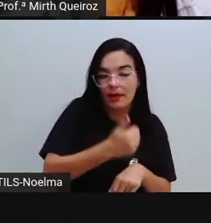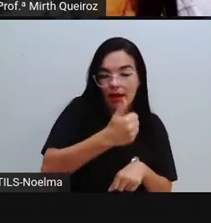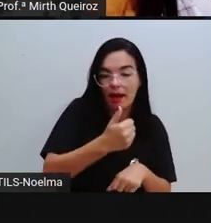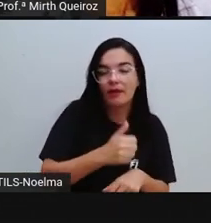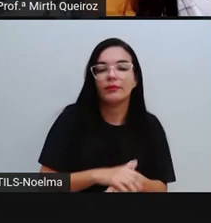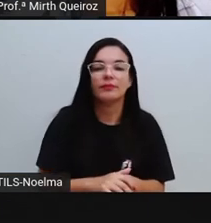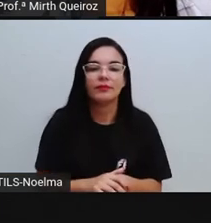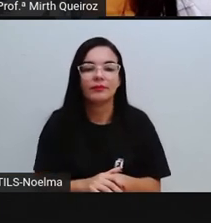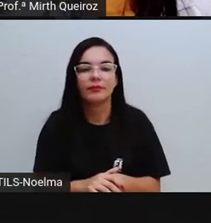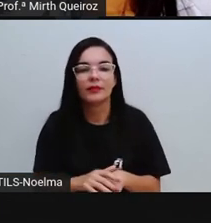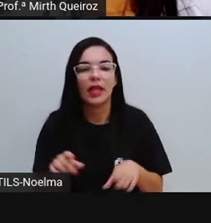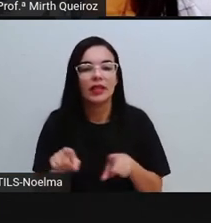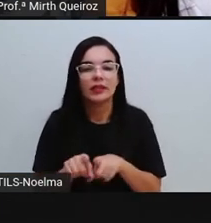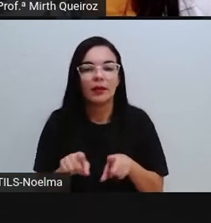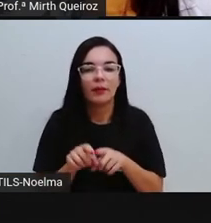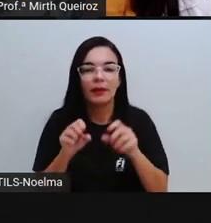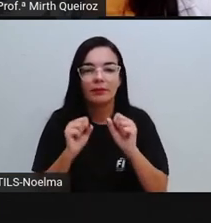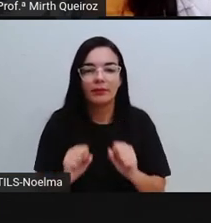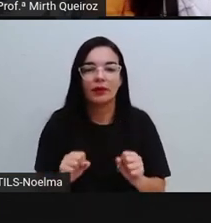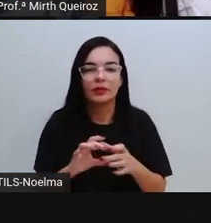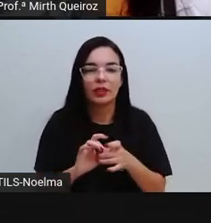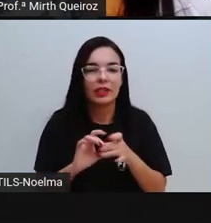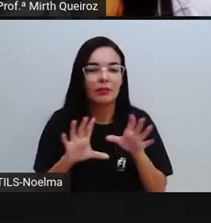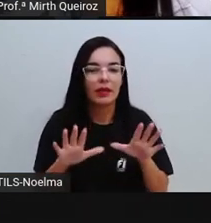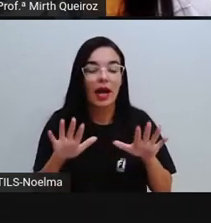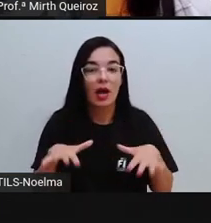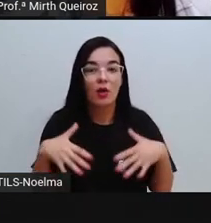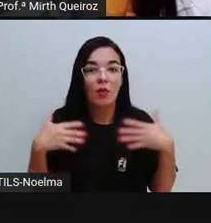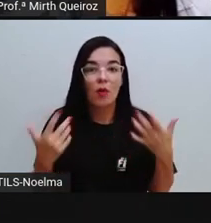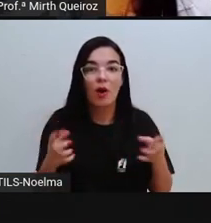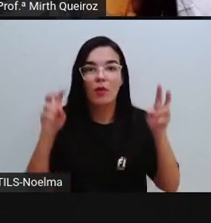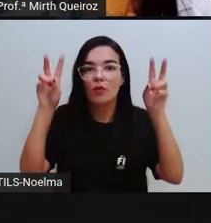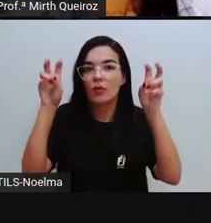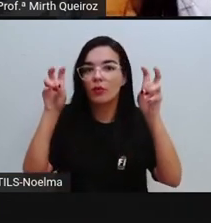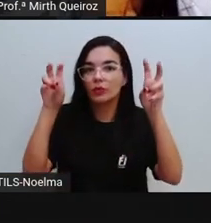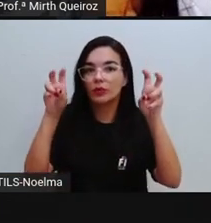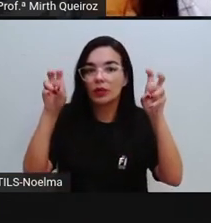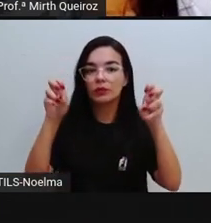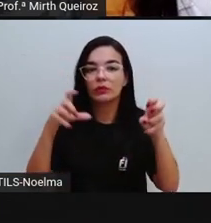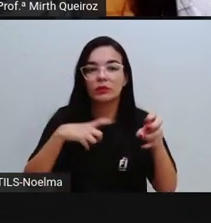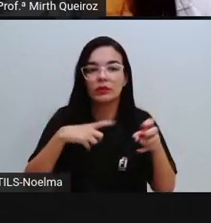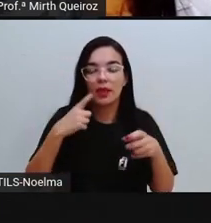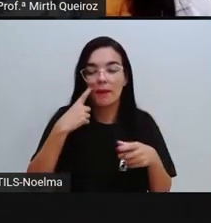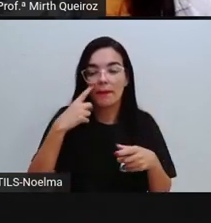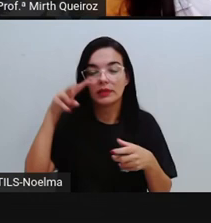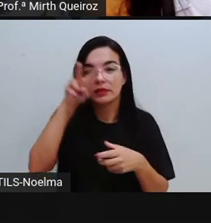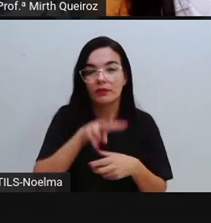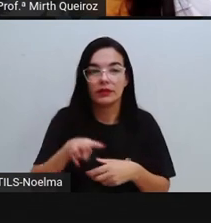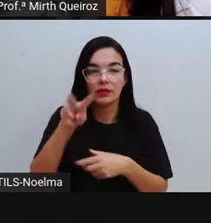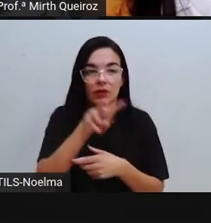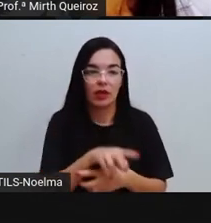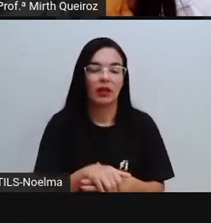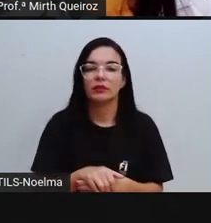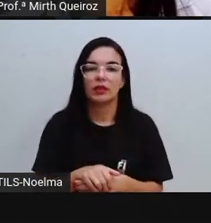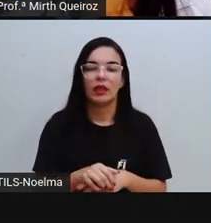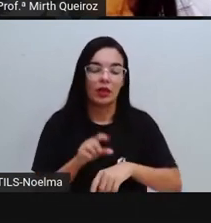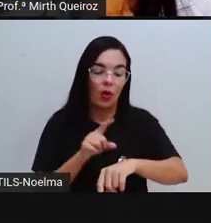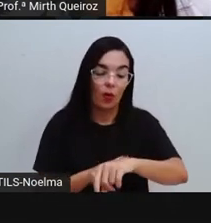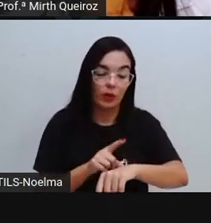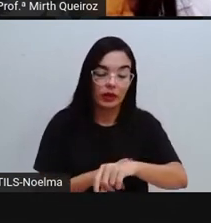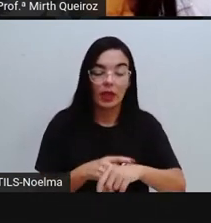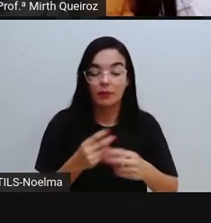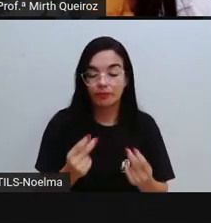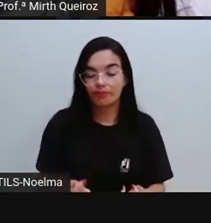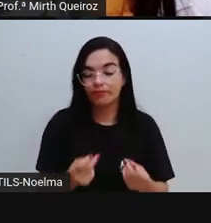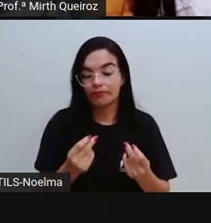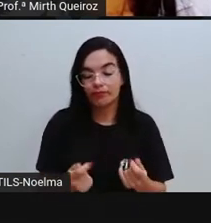permitir saber qual conteúdo é mais visualizado, tempo de permanência na página e outra